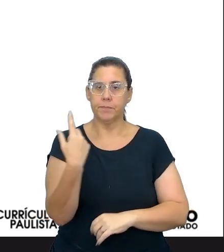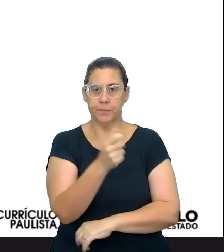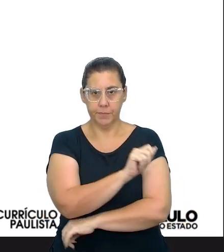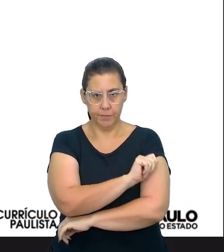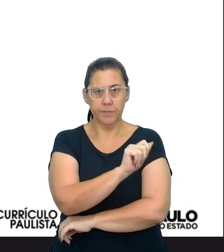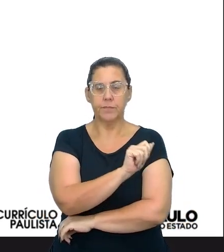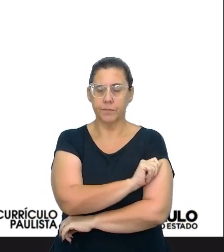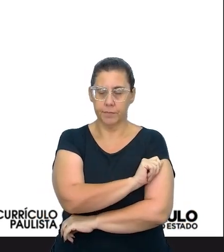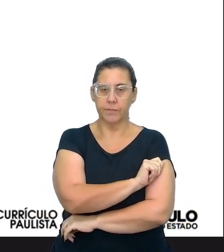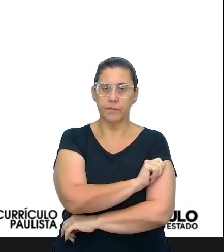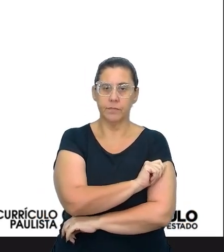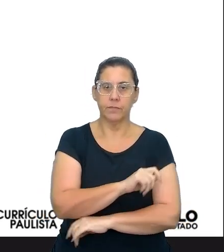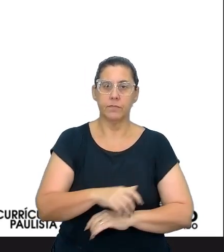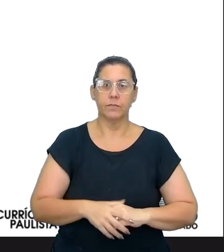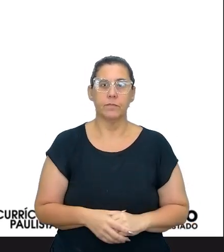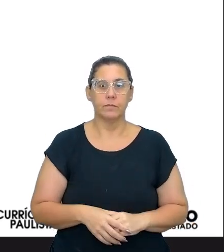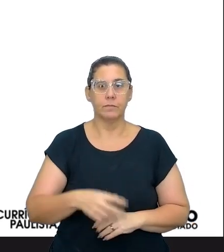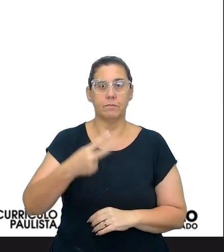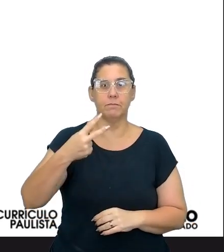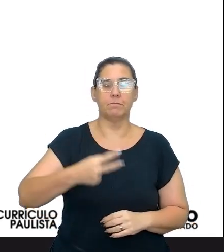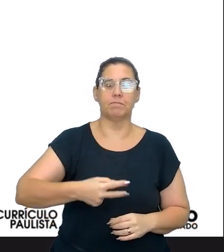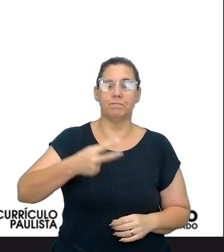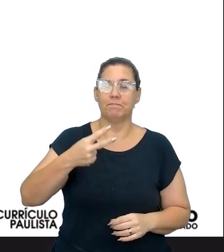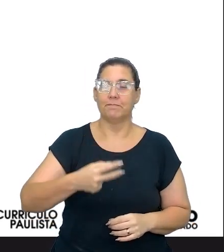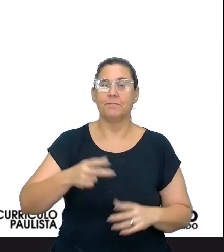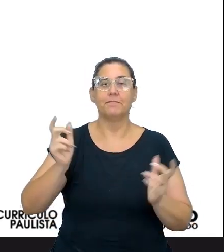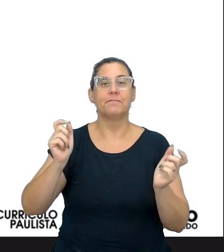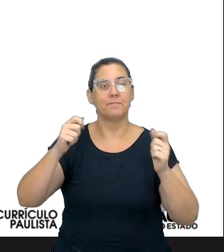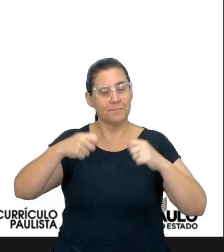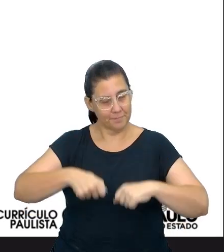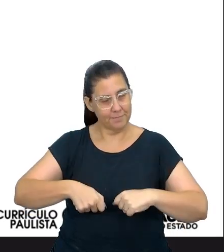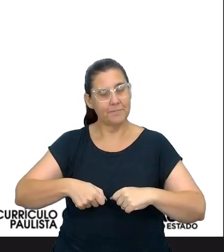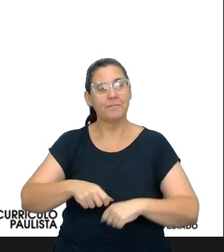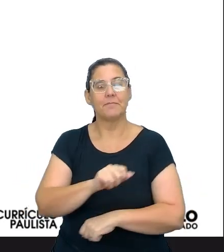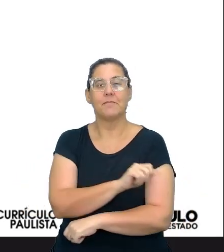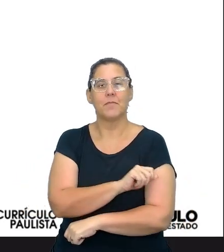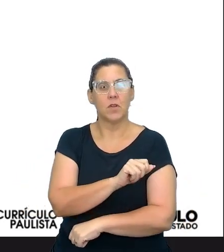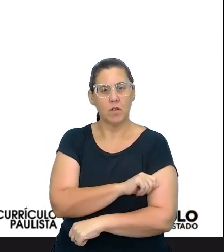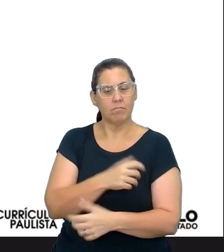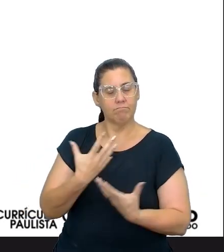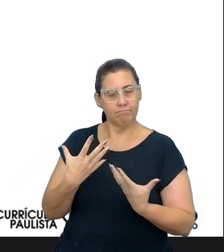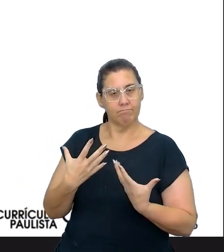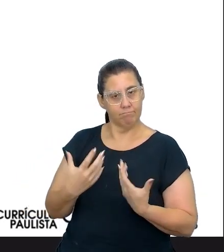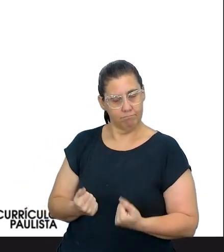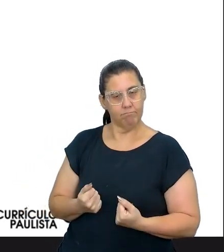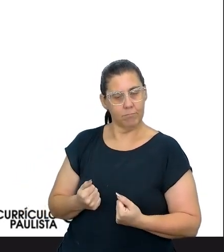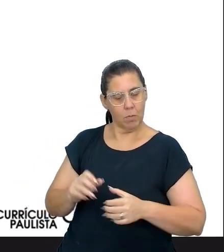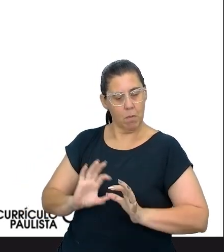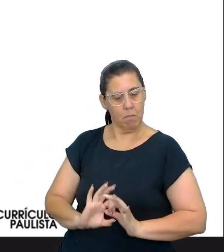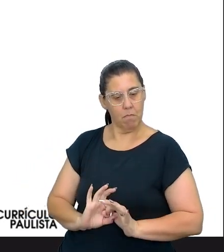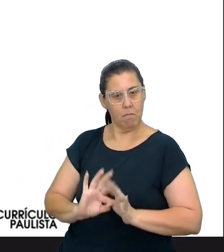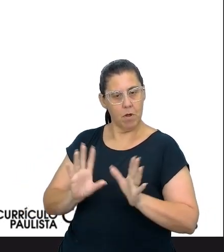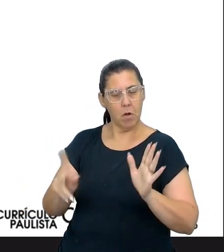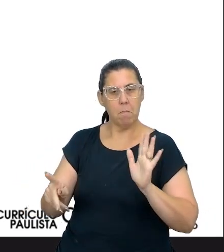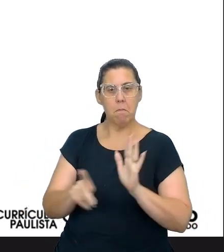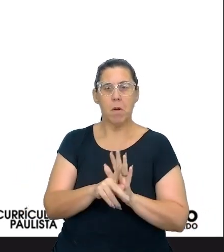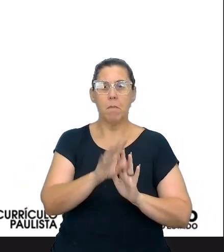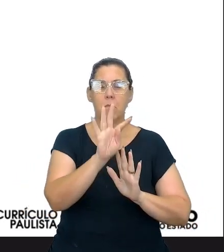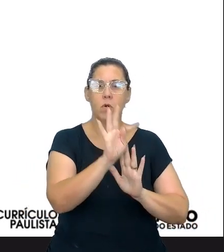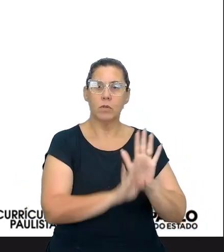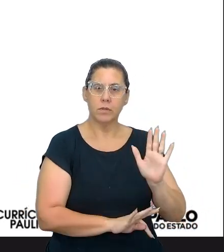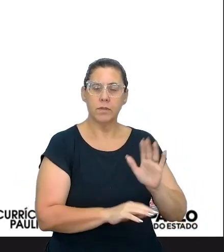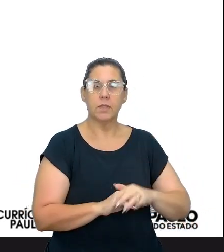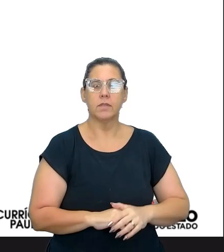estudantes. Segundo, possibilitar que os estudantes assumam a autoria de seus próprios textos